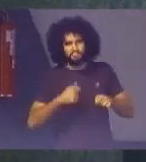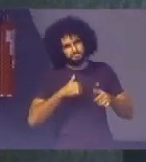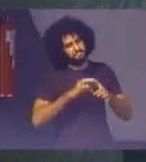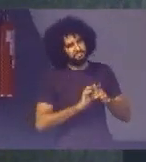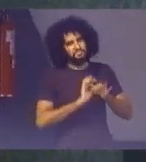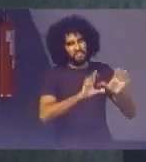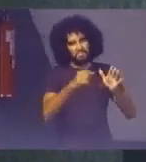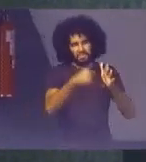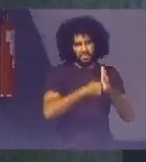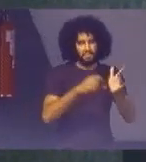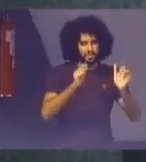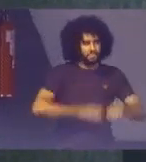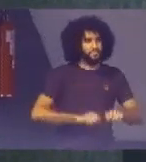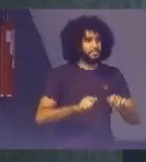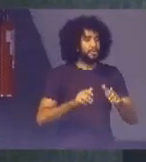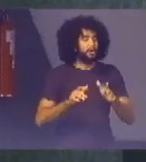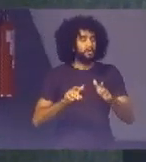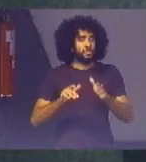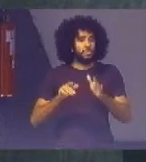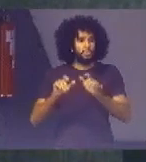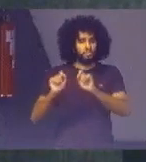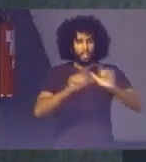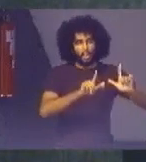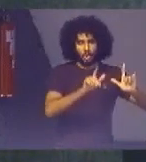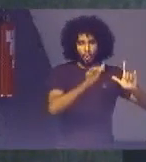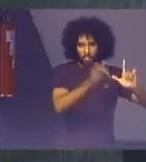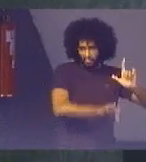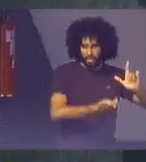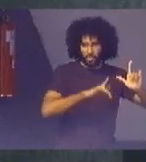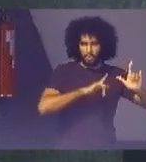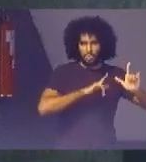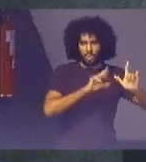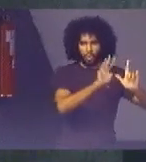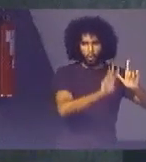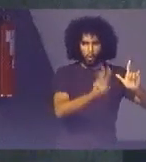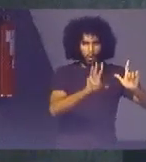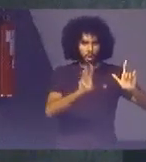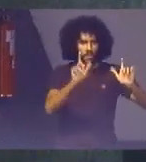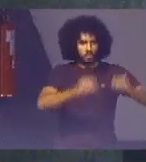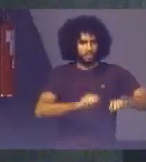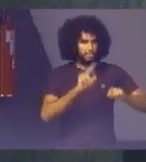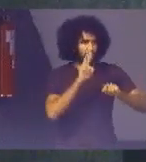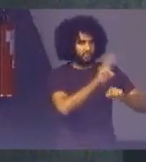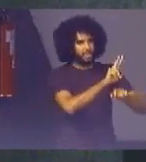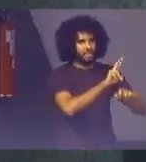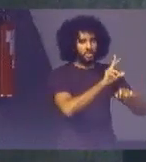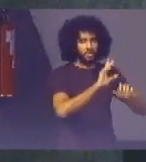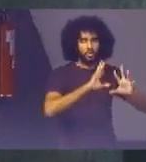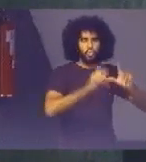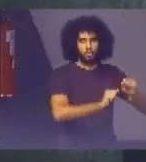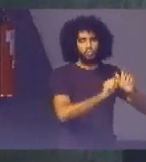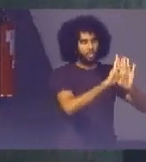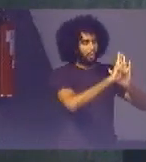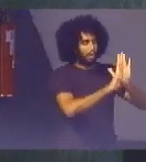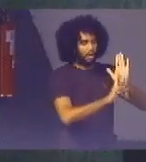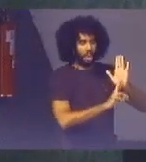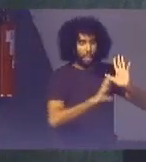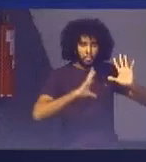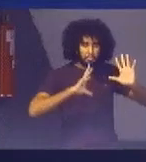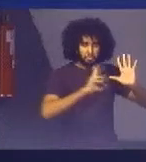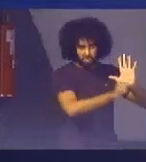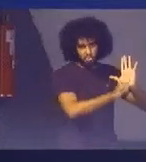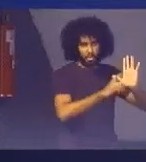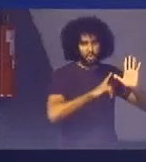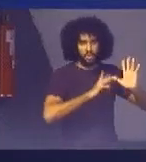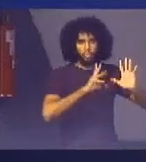Na última slide Eu coloquei o link Onde vocês podem Ter acesso A esse relatório Completo Lá vocês vão encontrar Todas